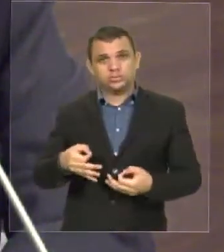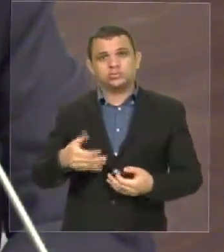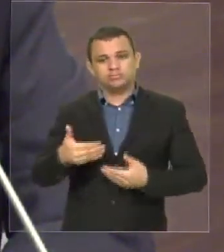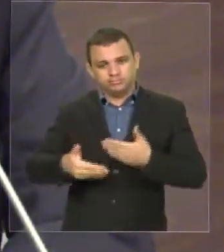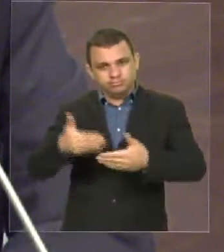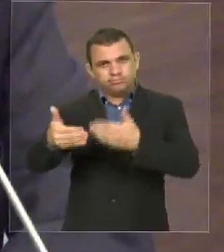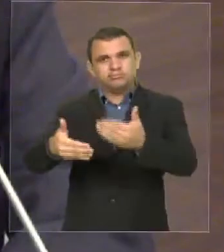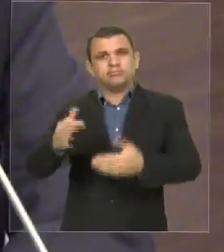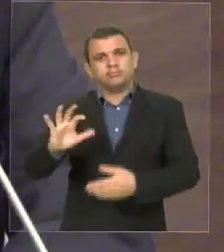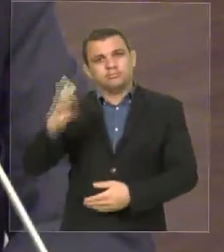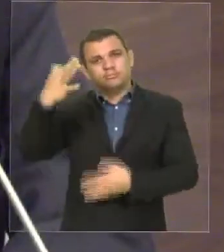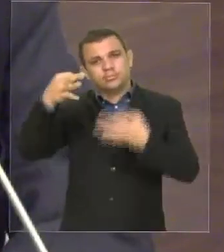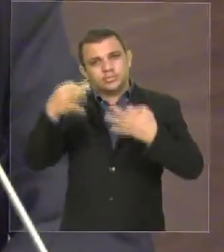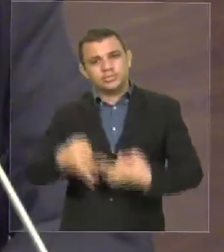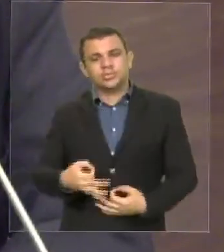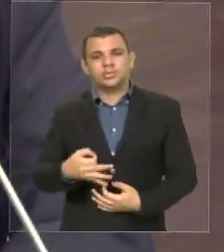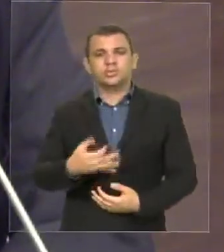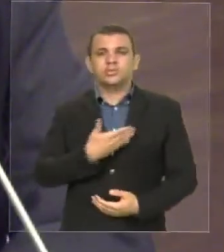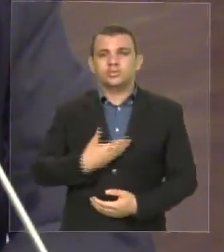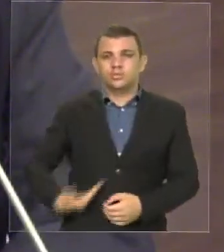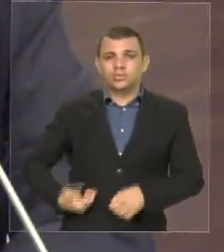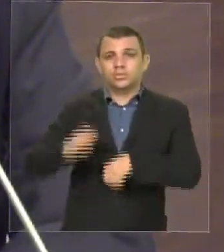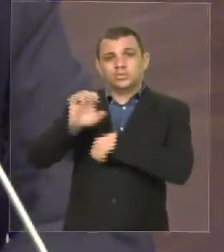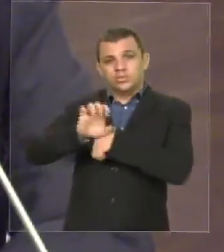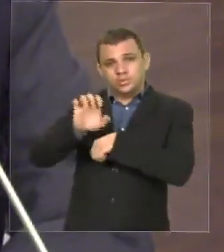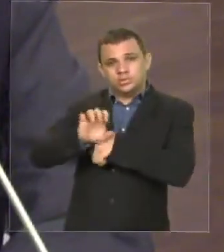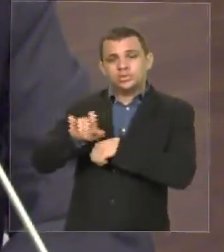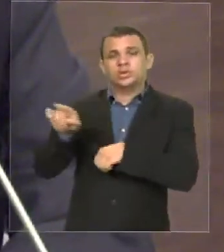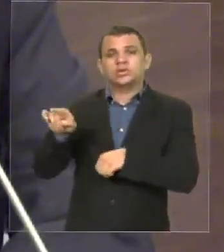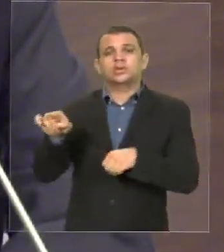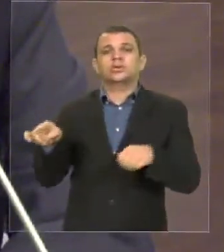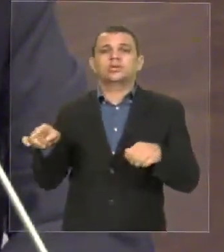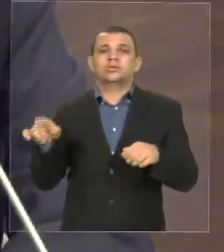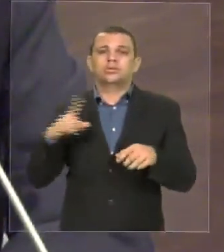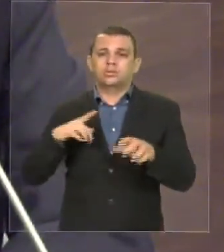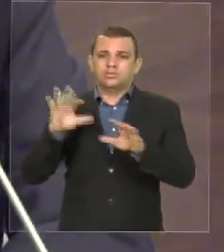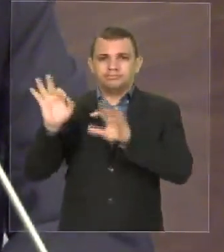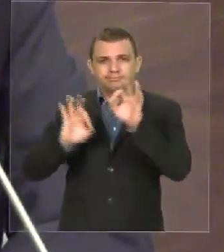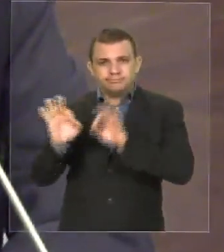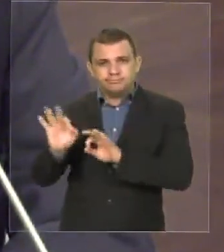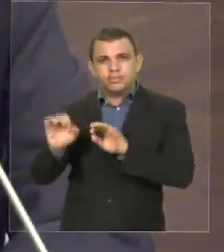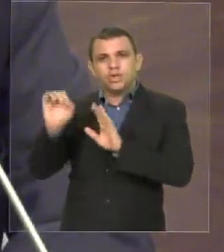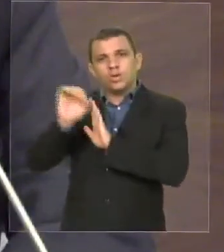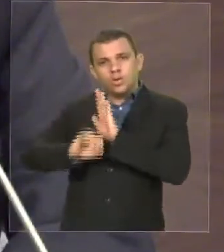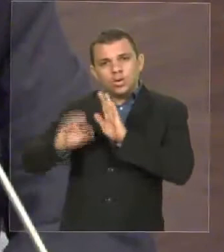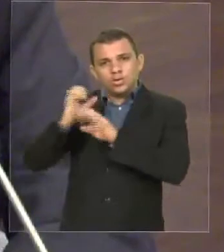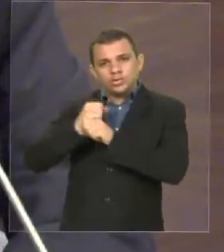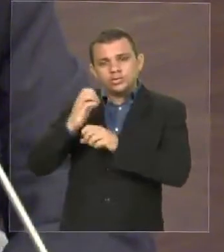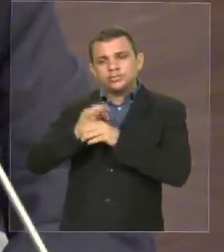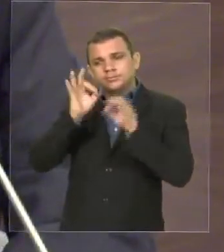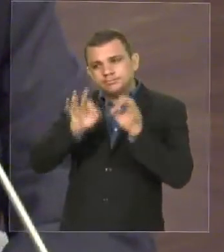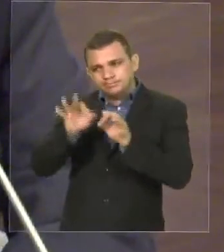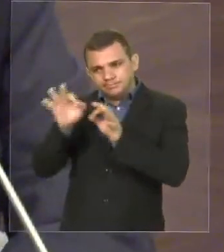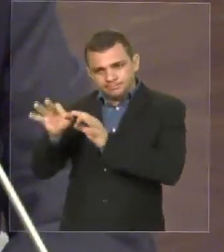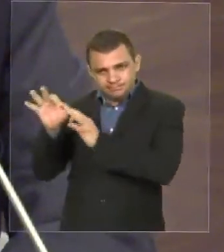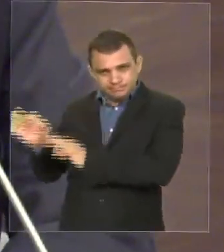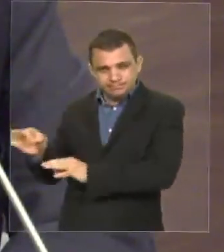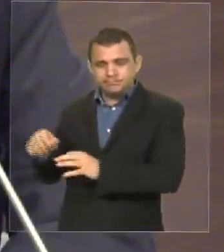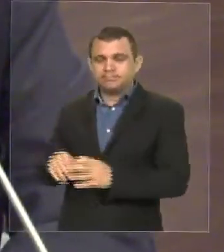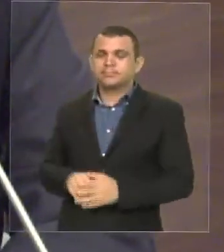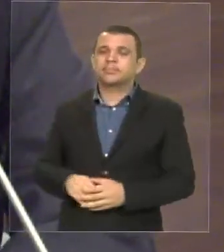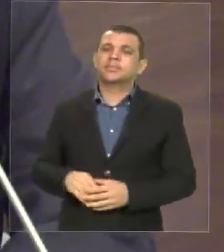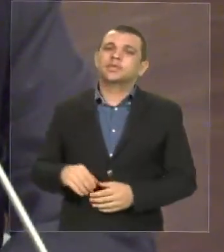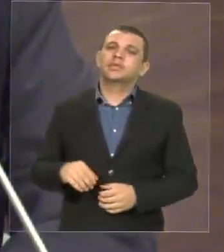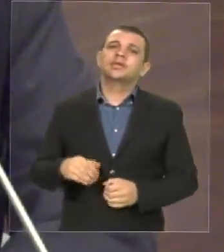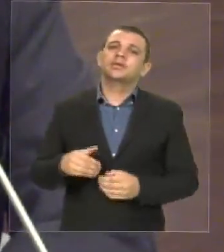o estado com as suas receitas em dias, haver o